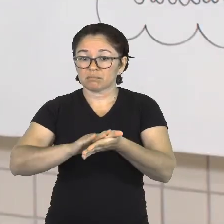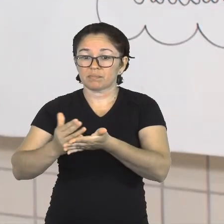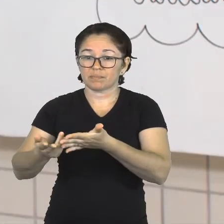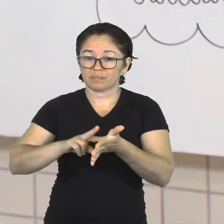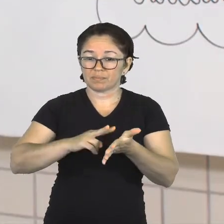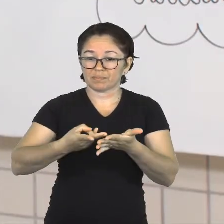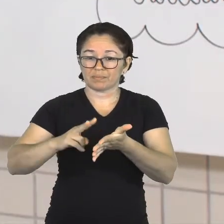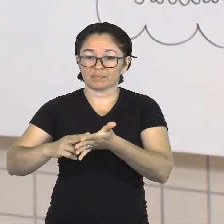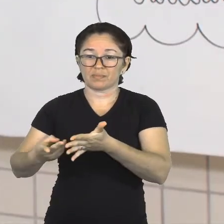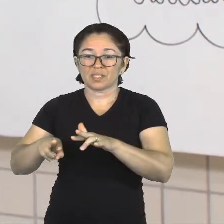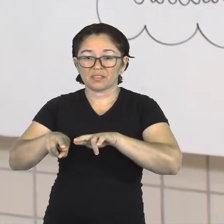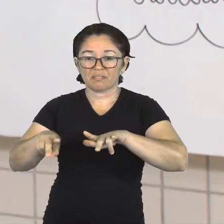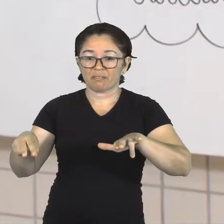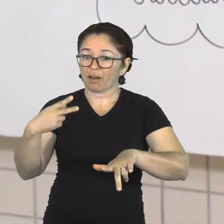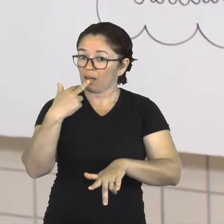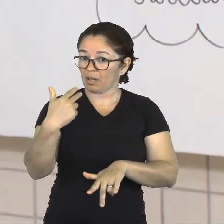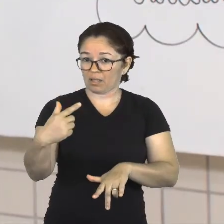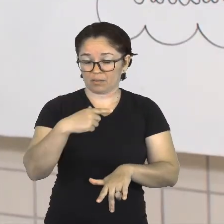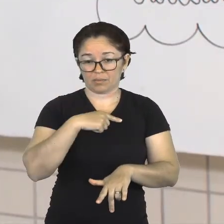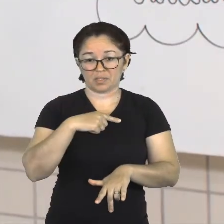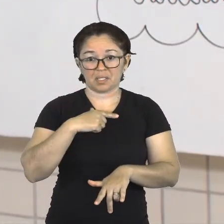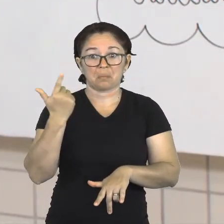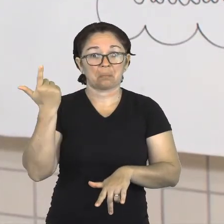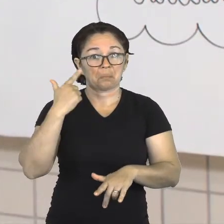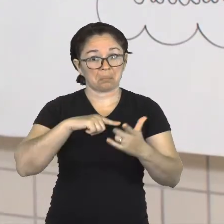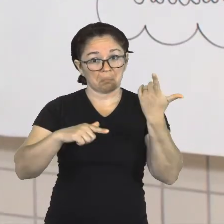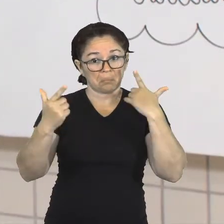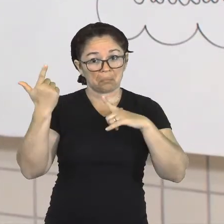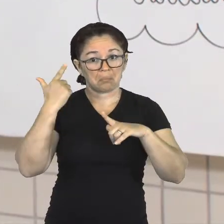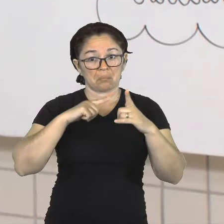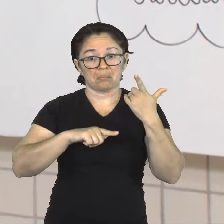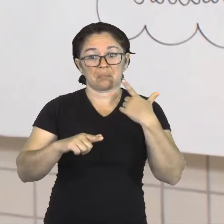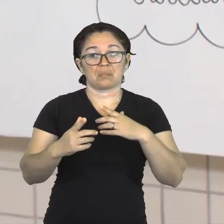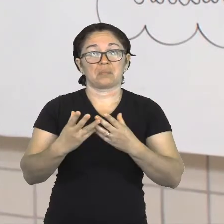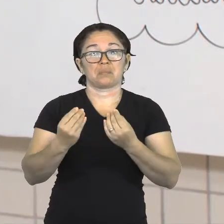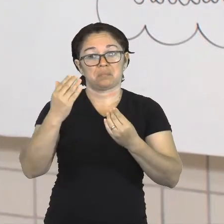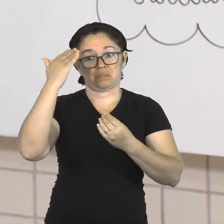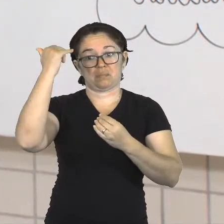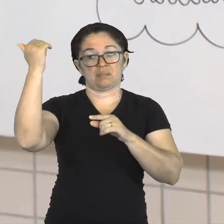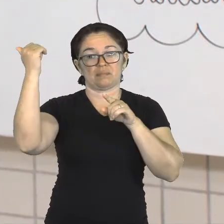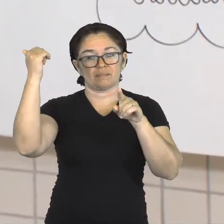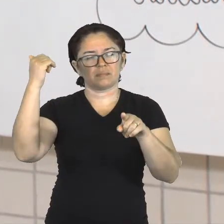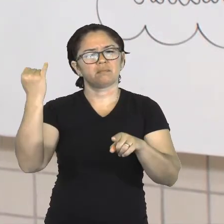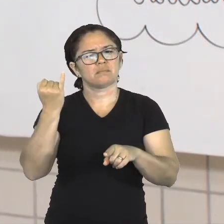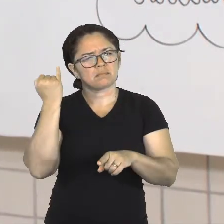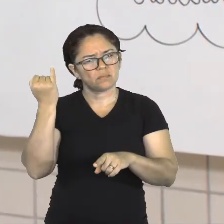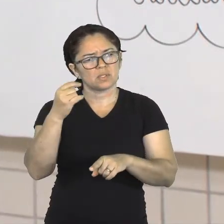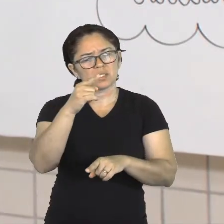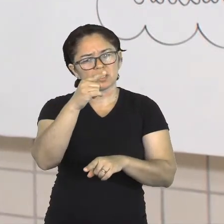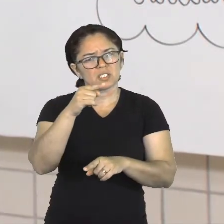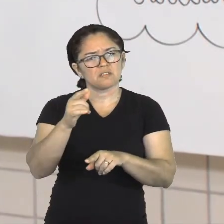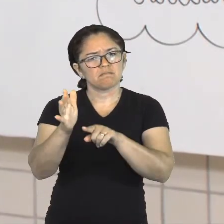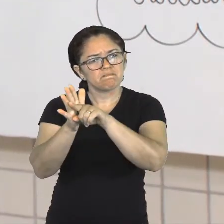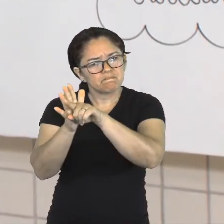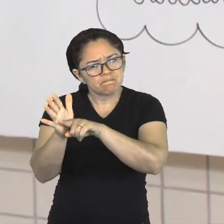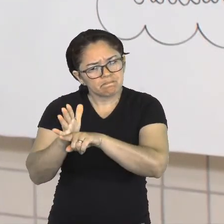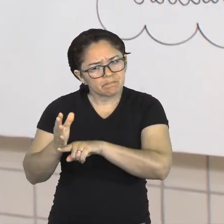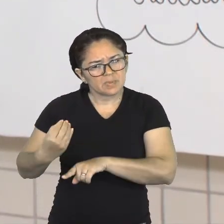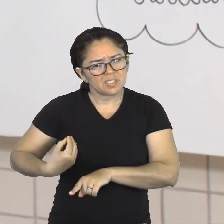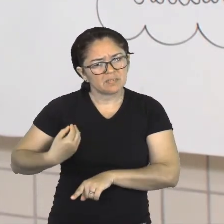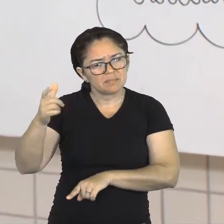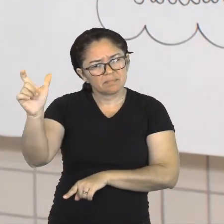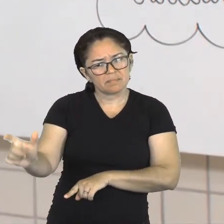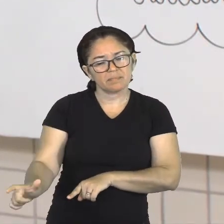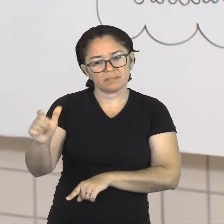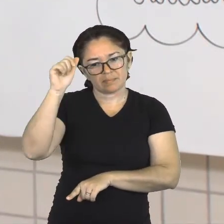Marcos Zusak. Então, é muito interessante que vocês façam essa pesquisa sobre ele e que iniciem o mais rápido